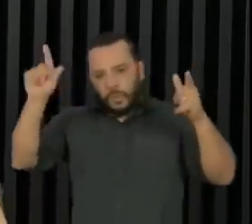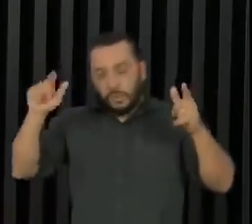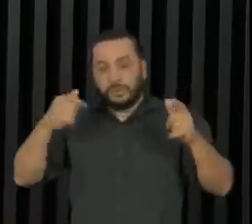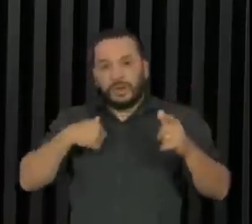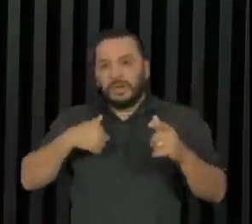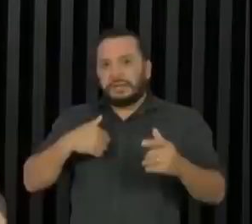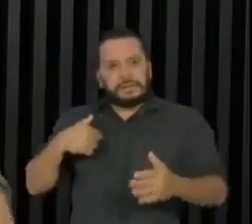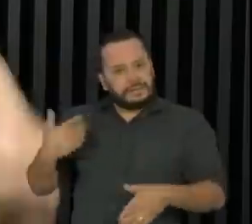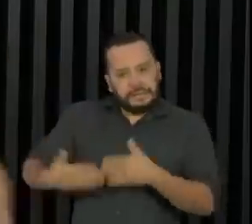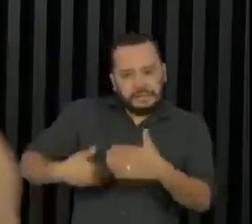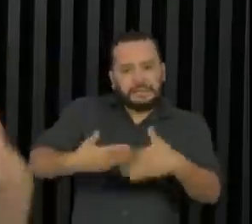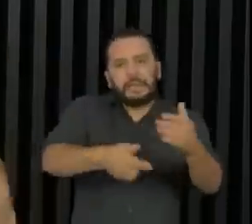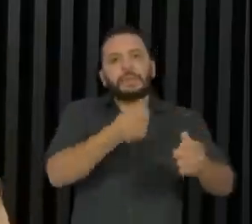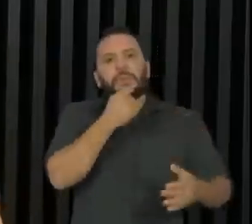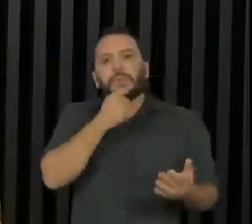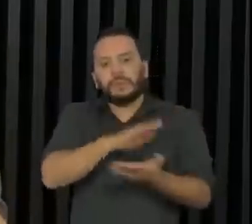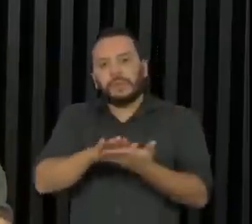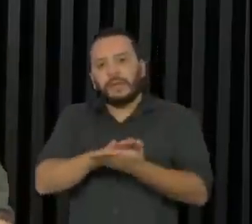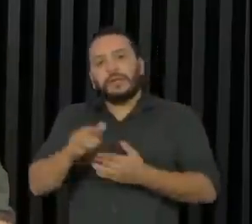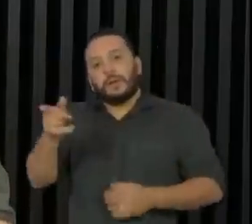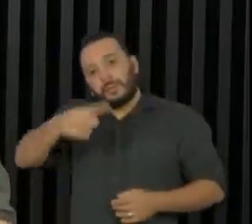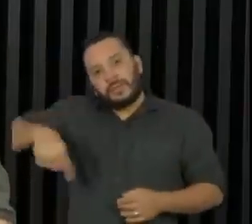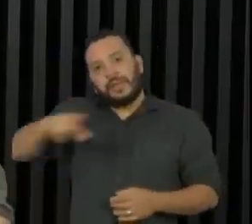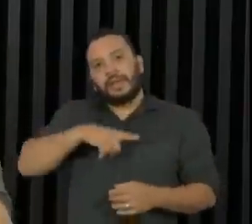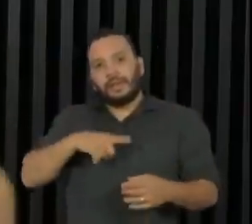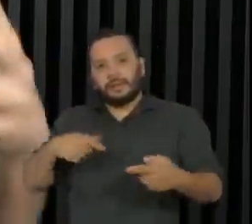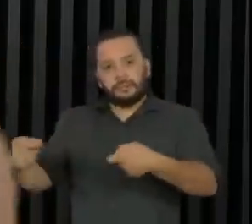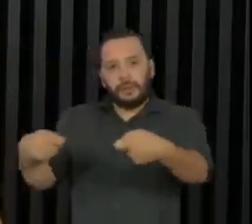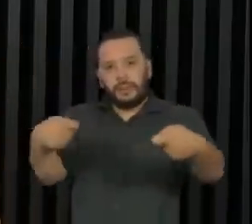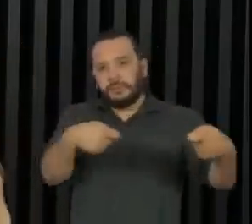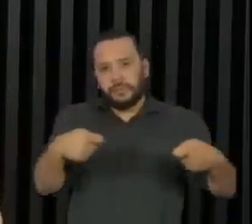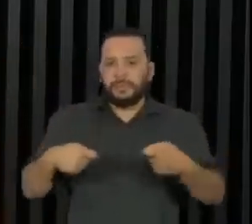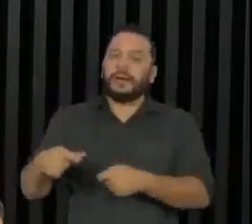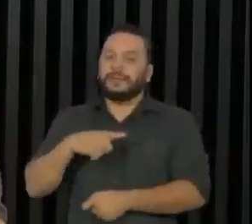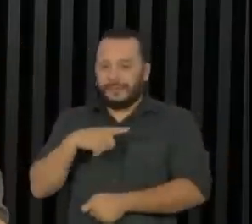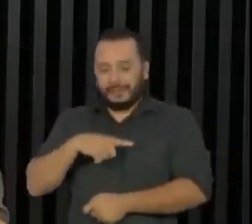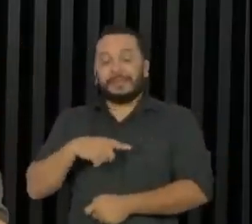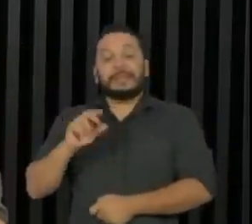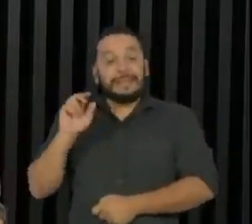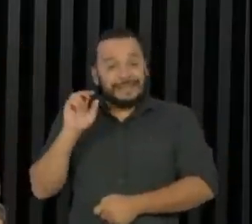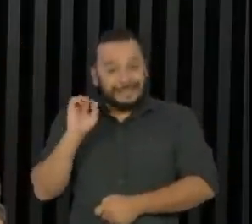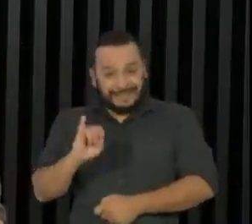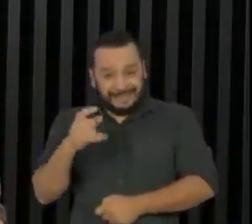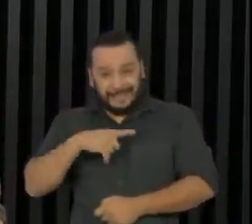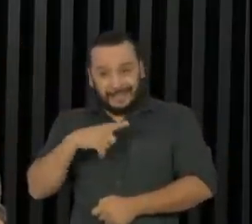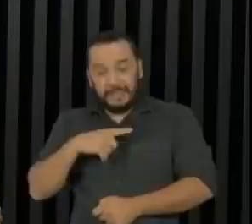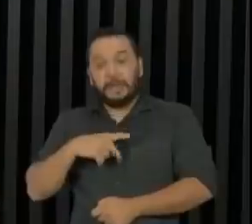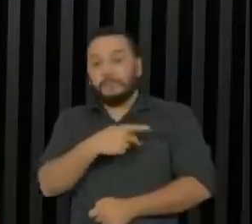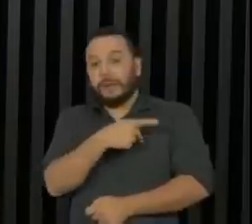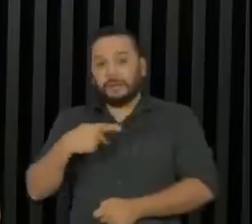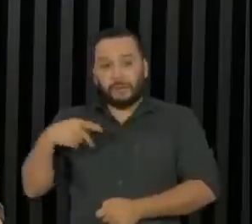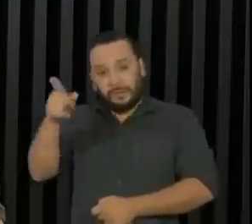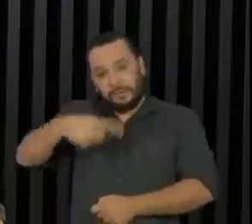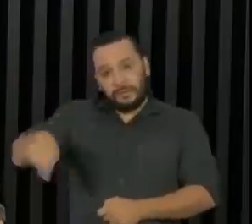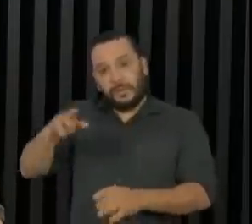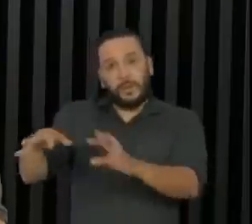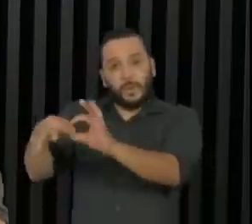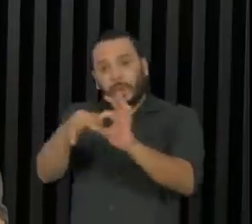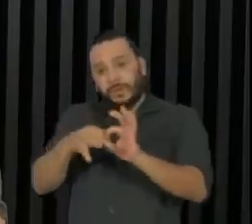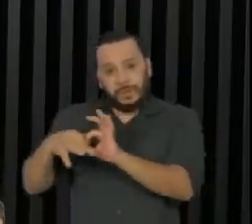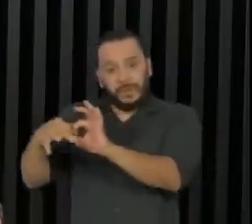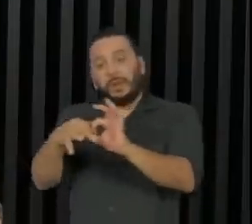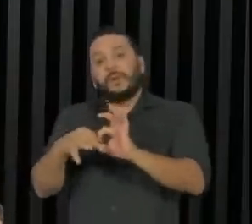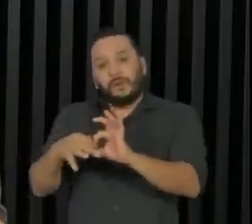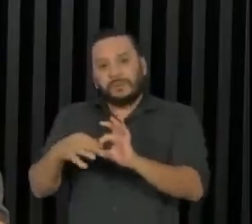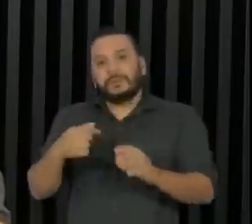efetiva, porque eles próprios não se aguentam. Porque se eles tivessem algum tipo de união entre eles, não sei, só